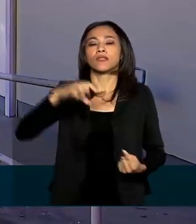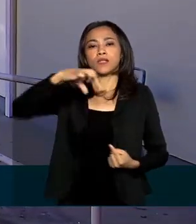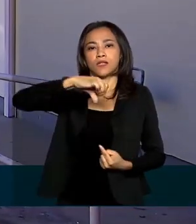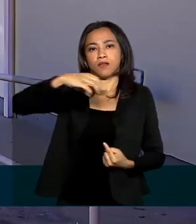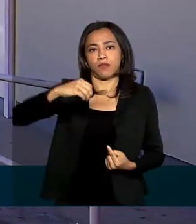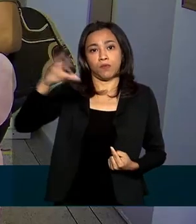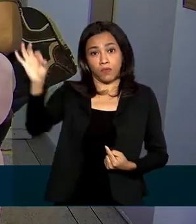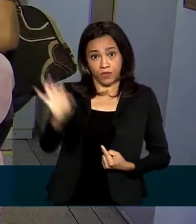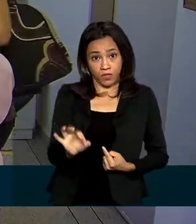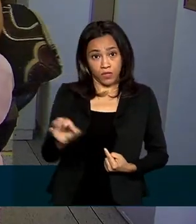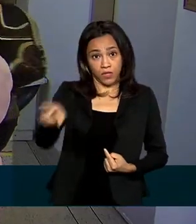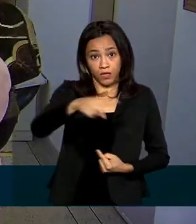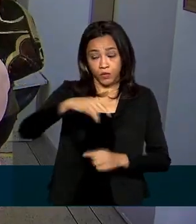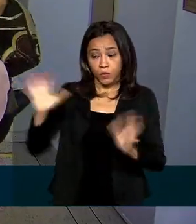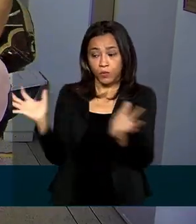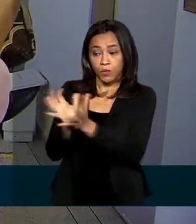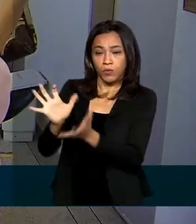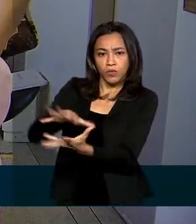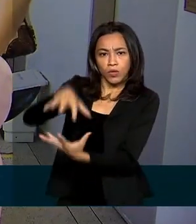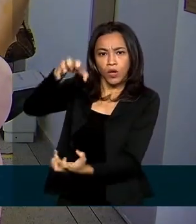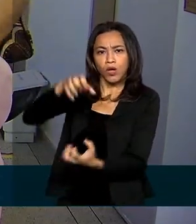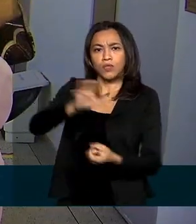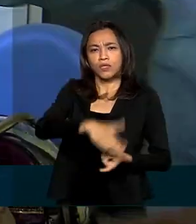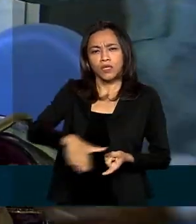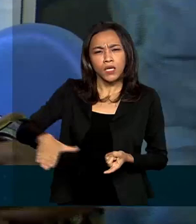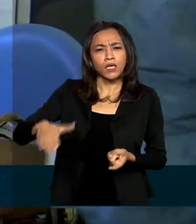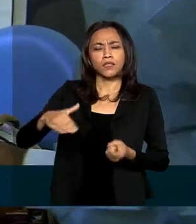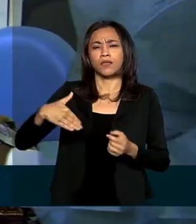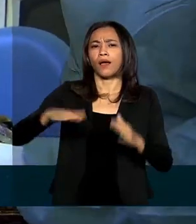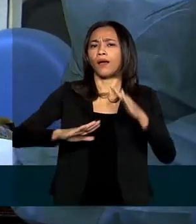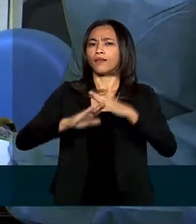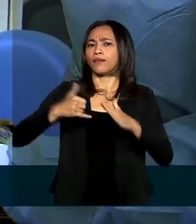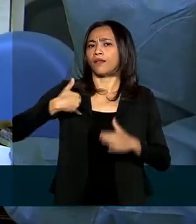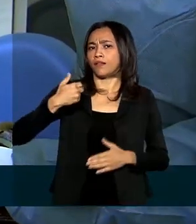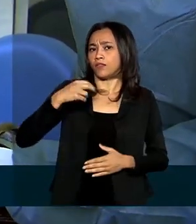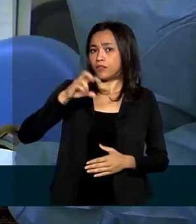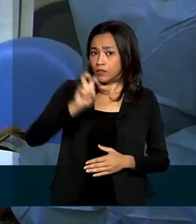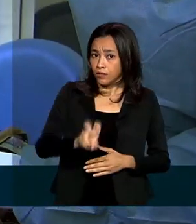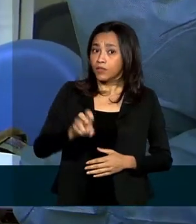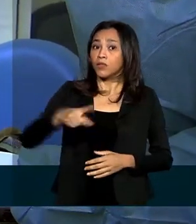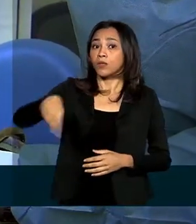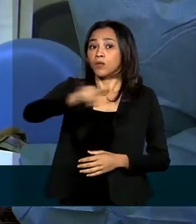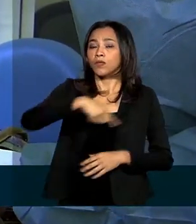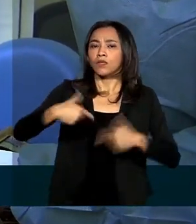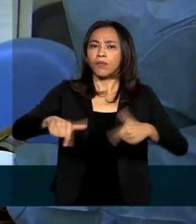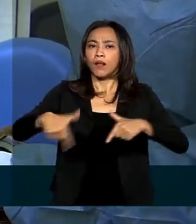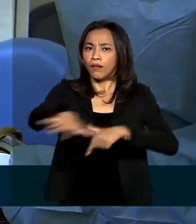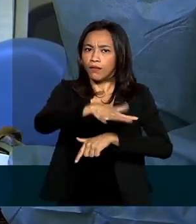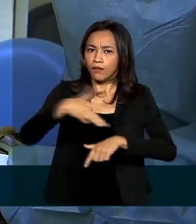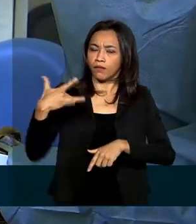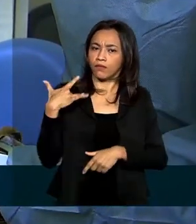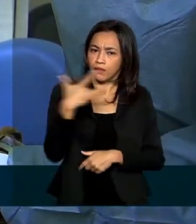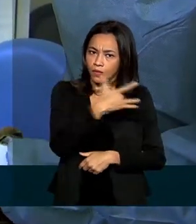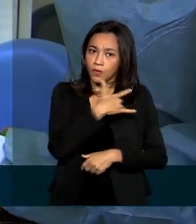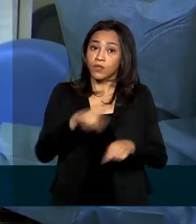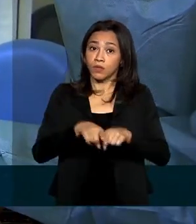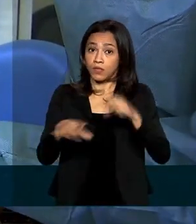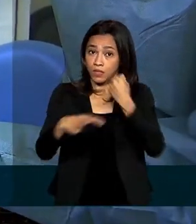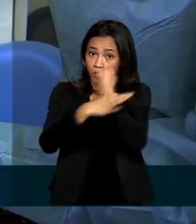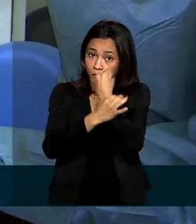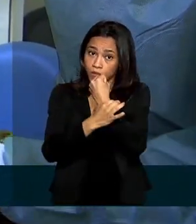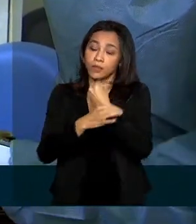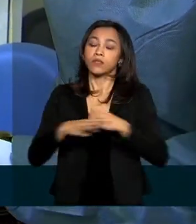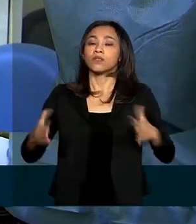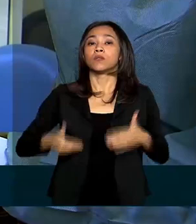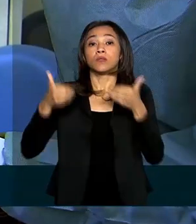público, que inclui idosos, gestantes, crianças com até 5 anos, trabalhadores das áreas de saúde e de segurança. O